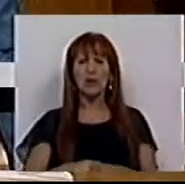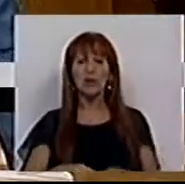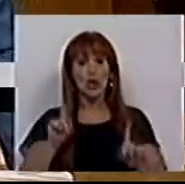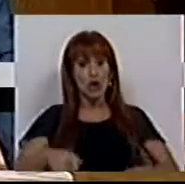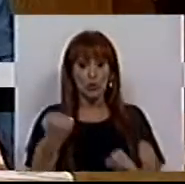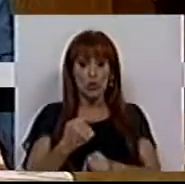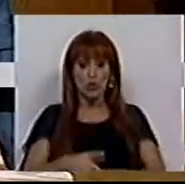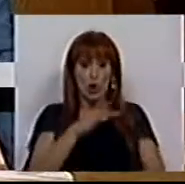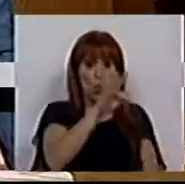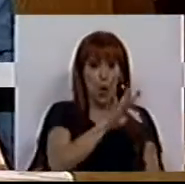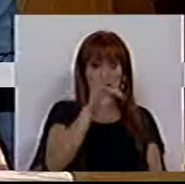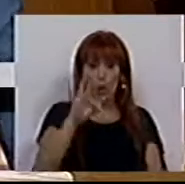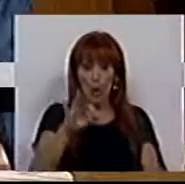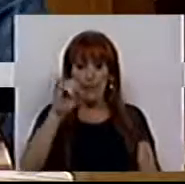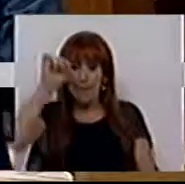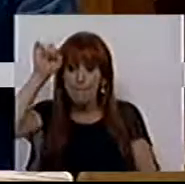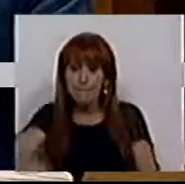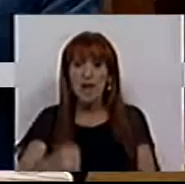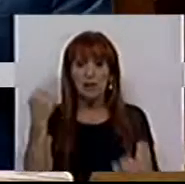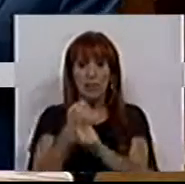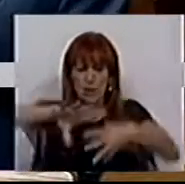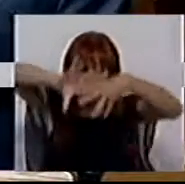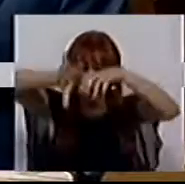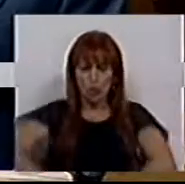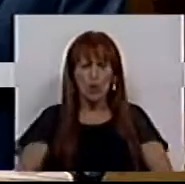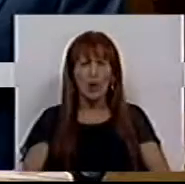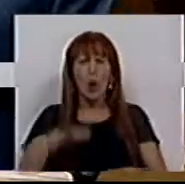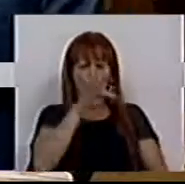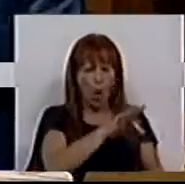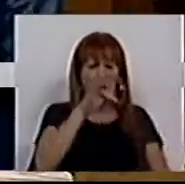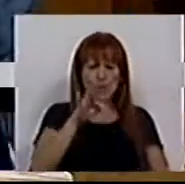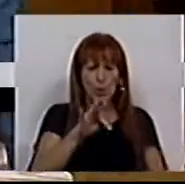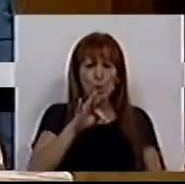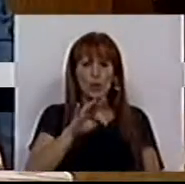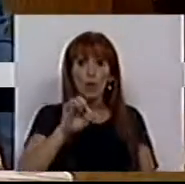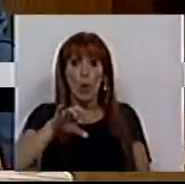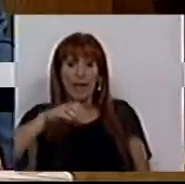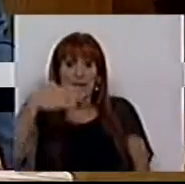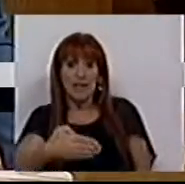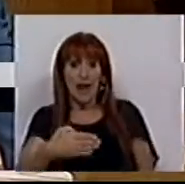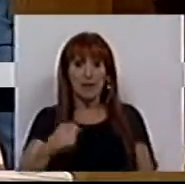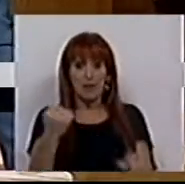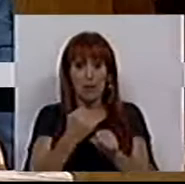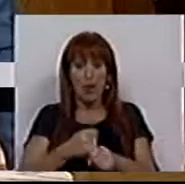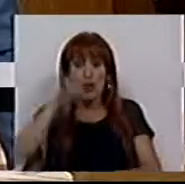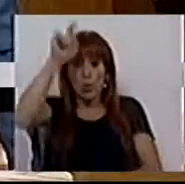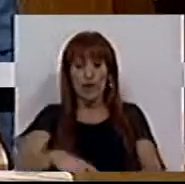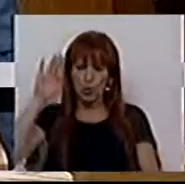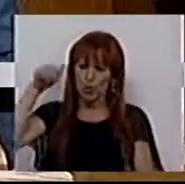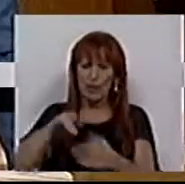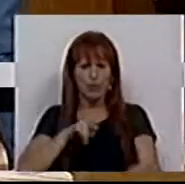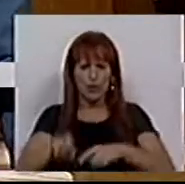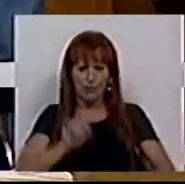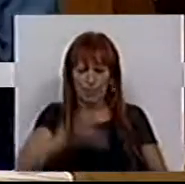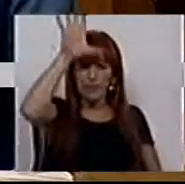posse, 440 mil postos de trabalho. 407 postos de trabalho por dia é o resultado da